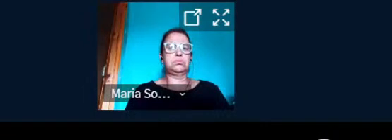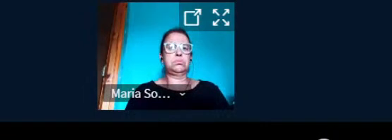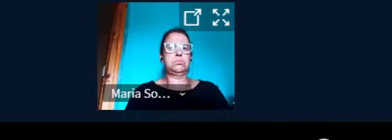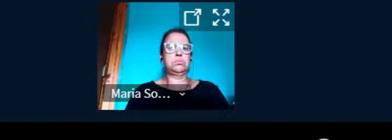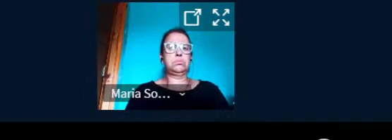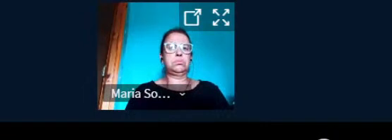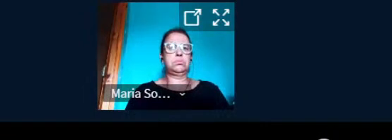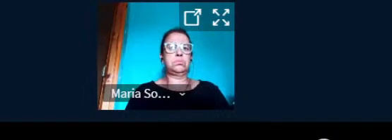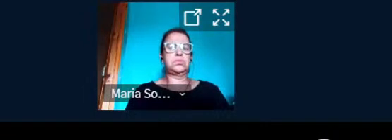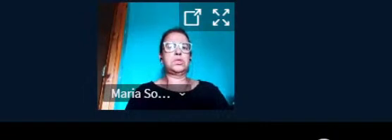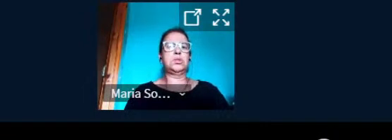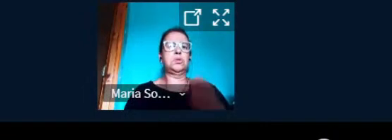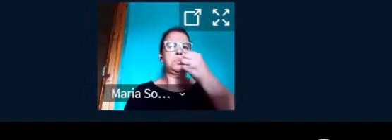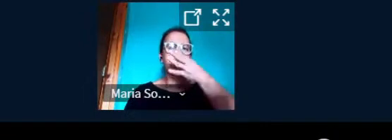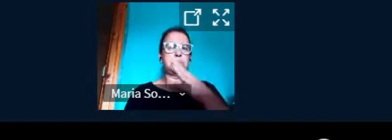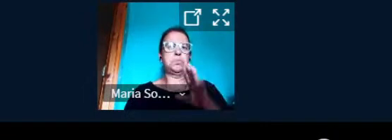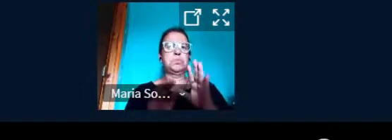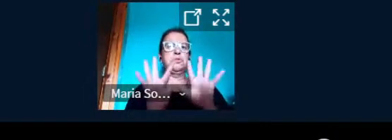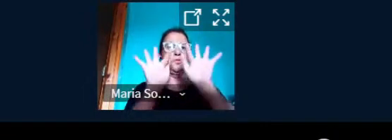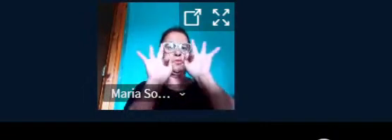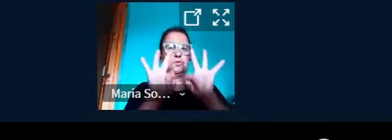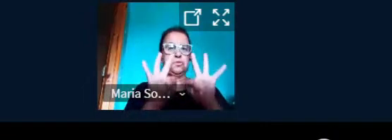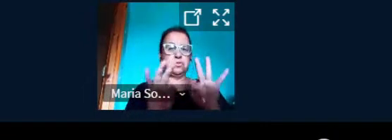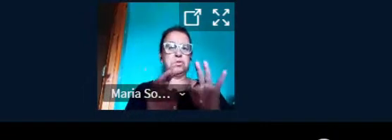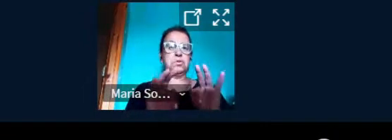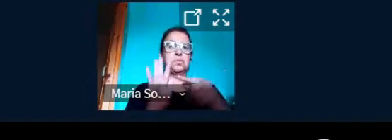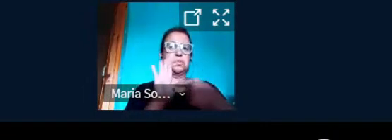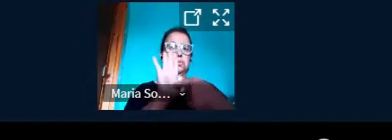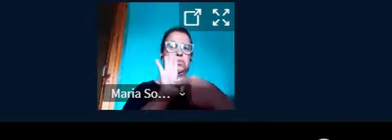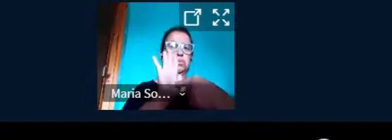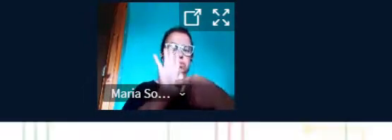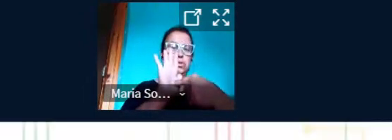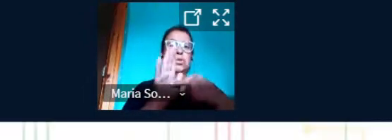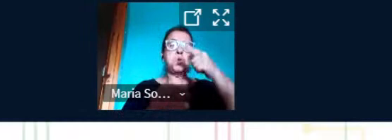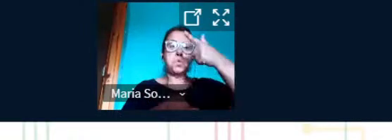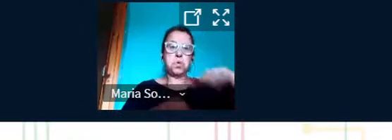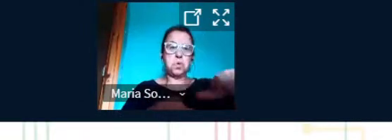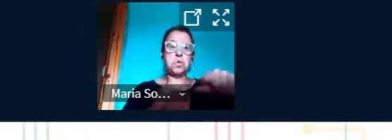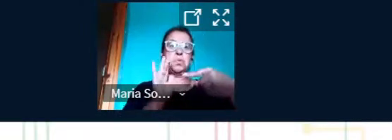Bem, concluída essa apresentação, então passamos à próxima,